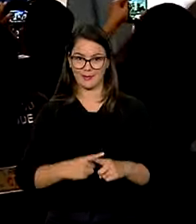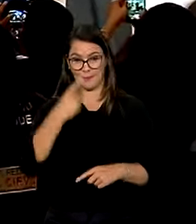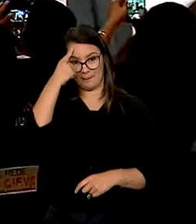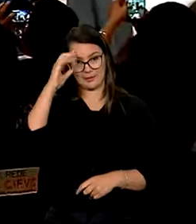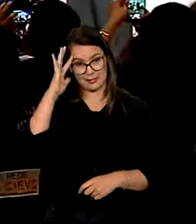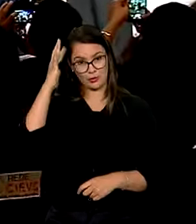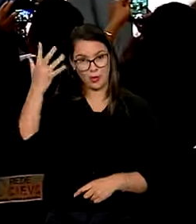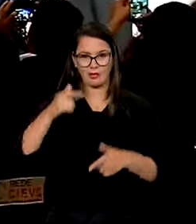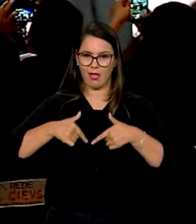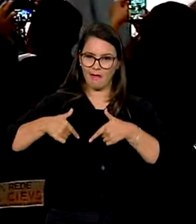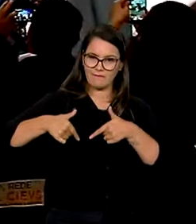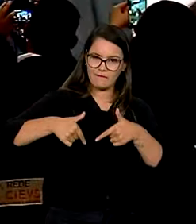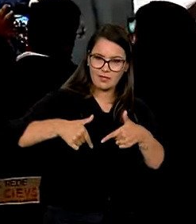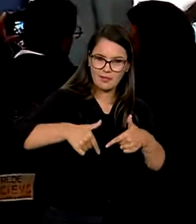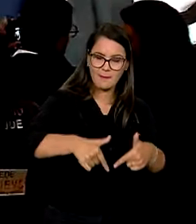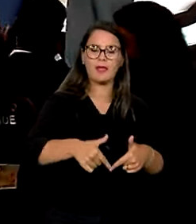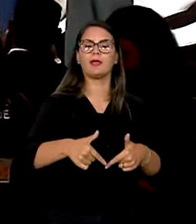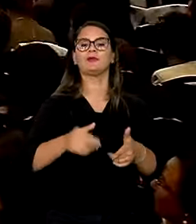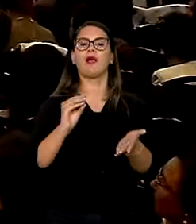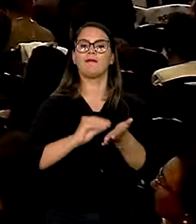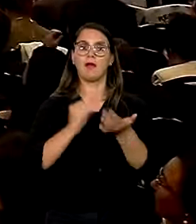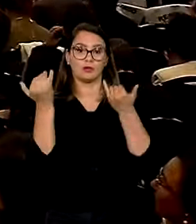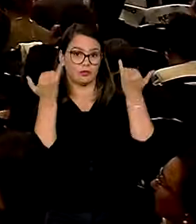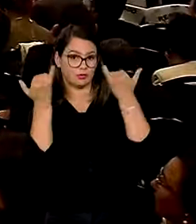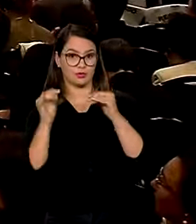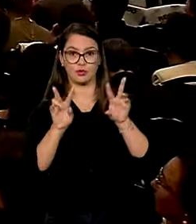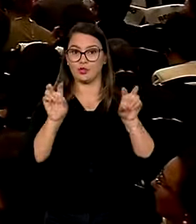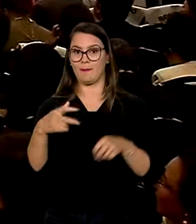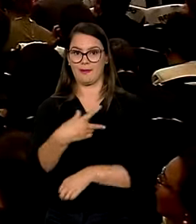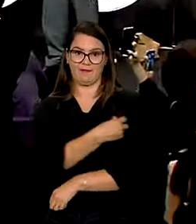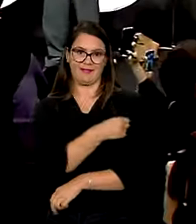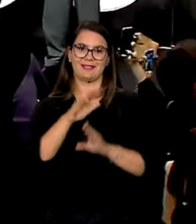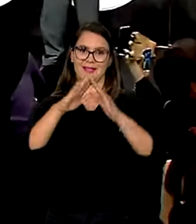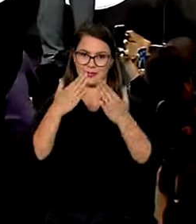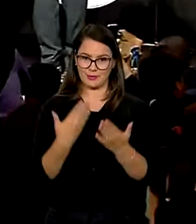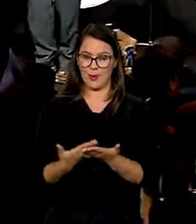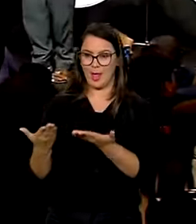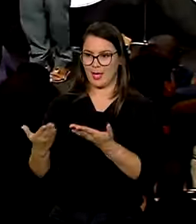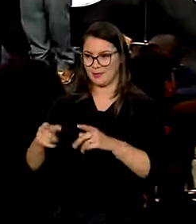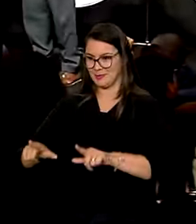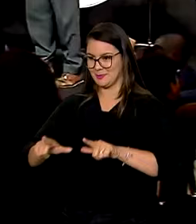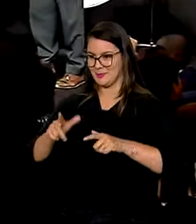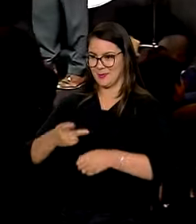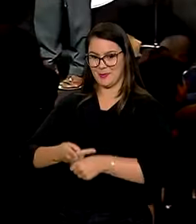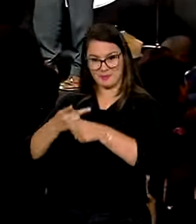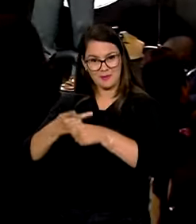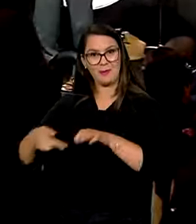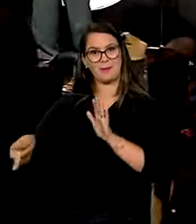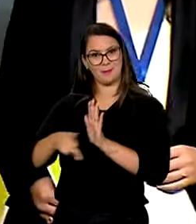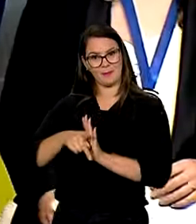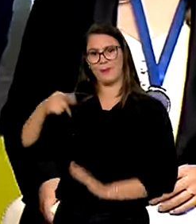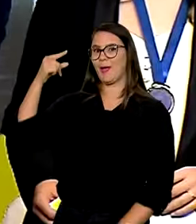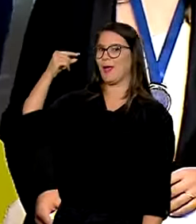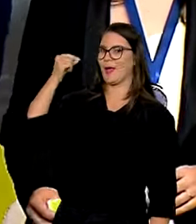soluções de enfrentamento à desinformação sobre vacinas nas escolas receberam o prêmio das mãos do Zé